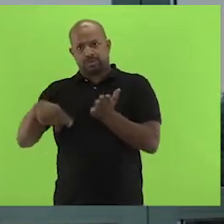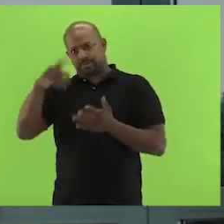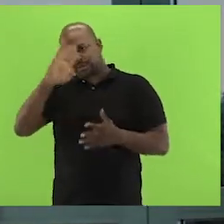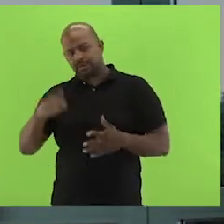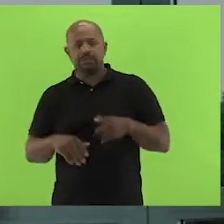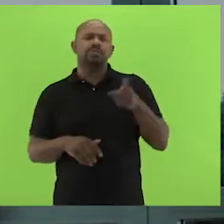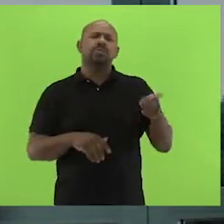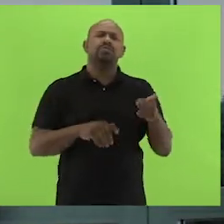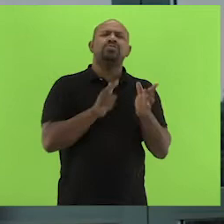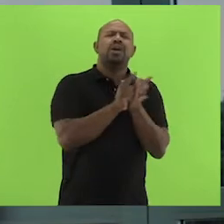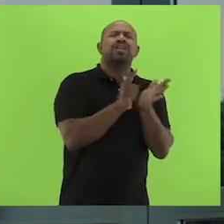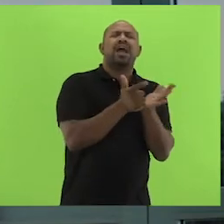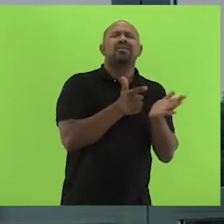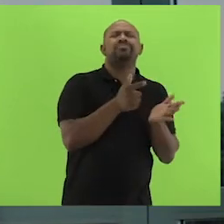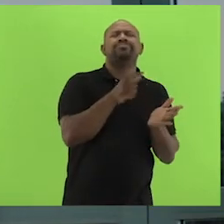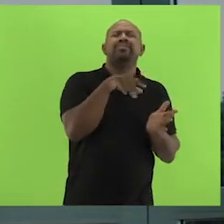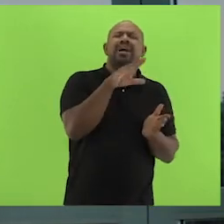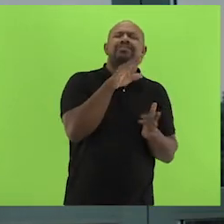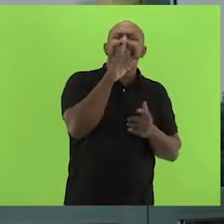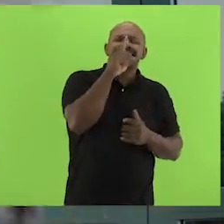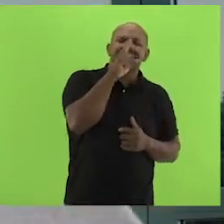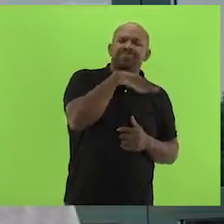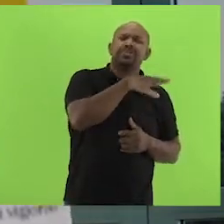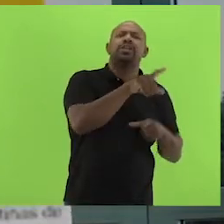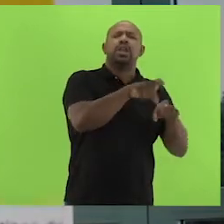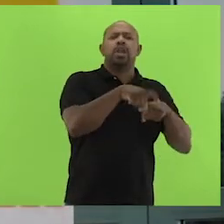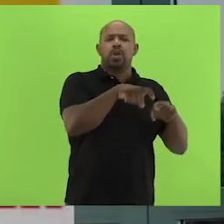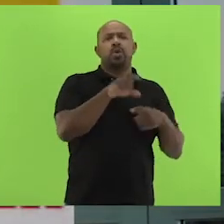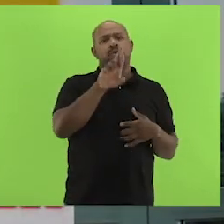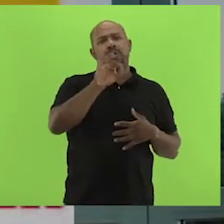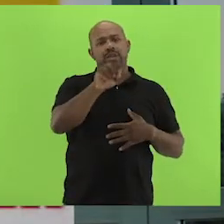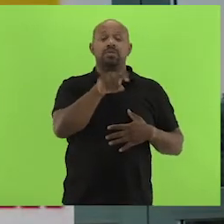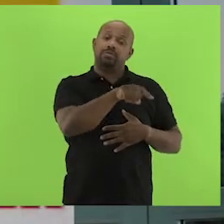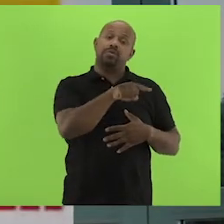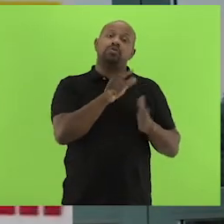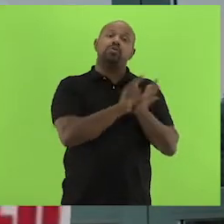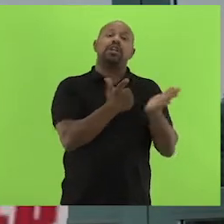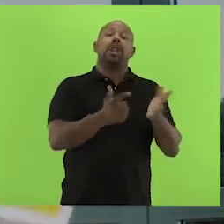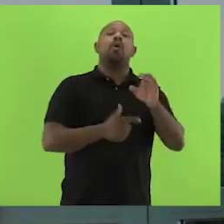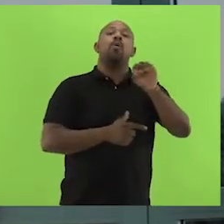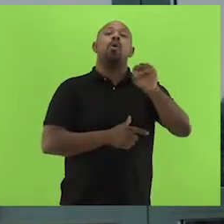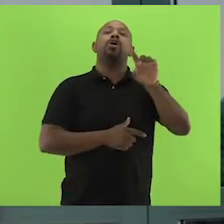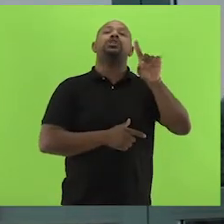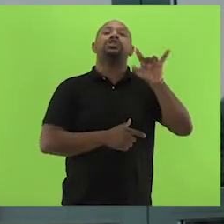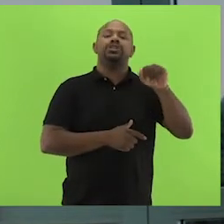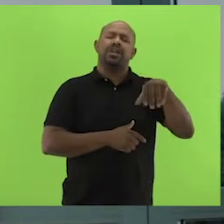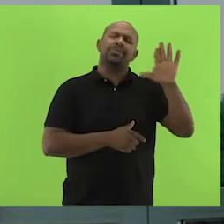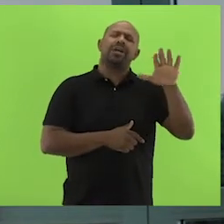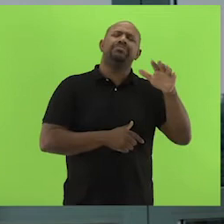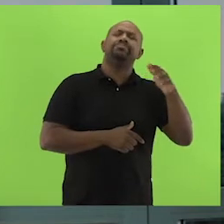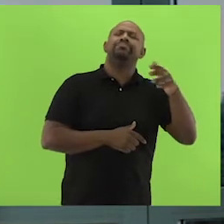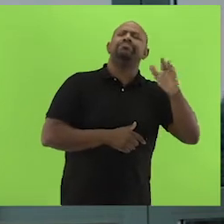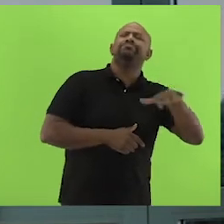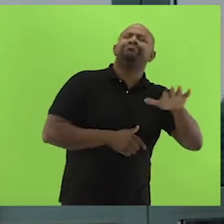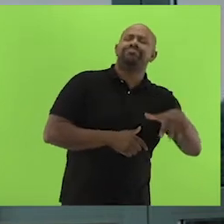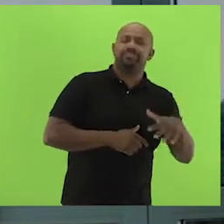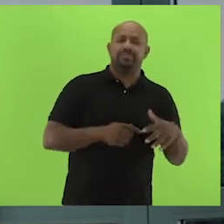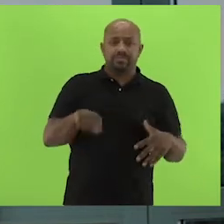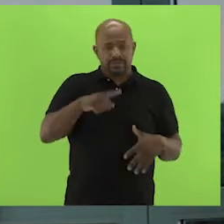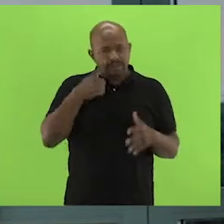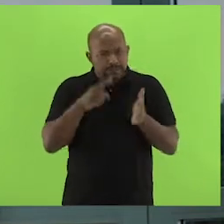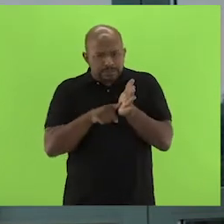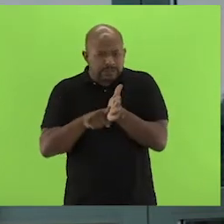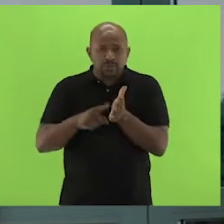jornal menor do interior do Rio de Janeiro, o jornal O Dia, que é um jornal mais popular. Capa de O Dia. meus resultados,